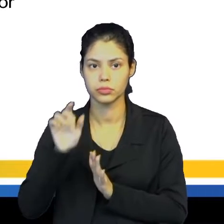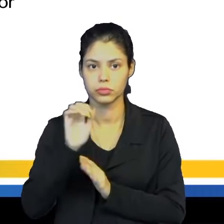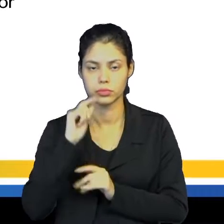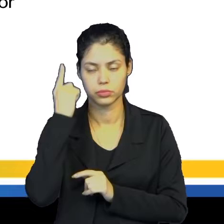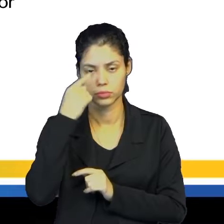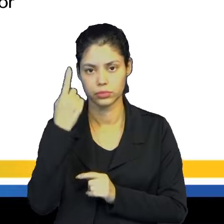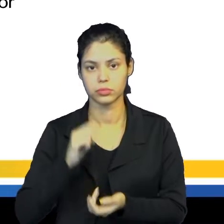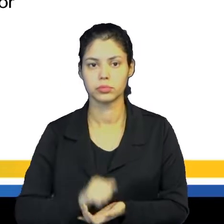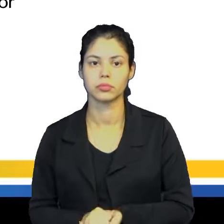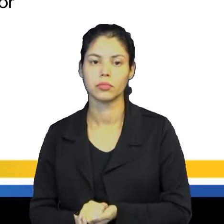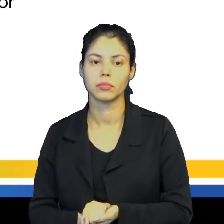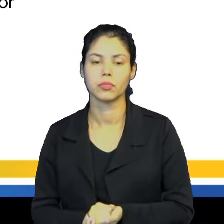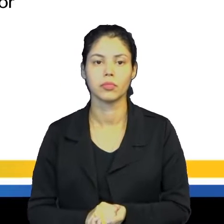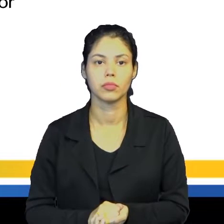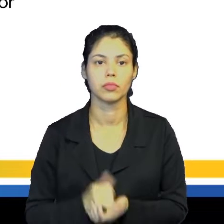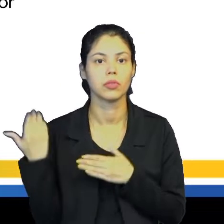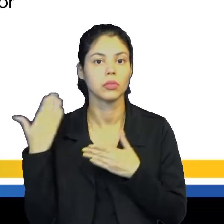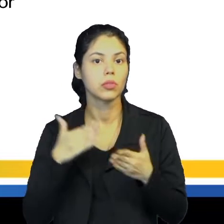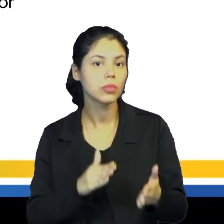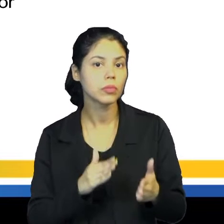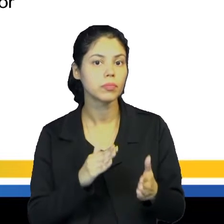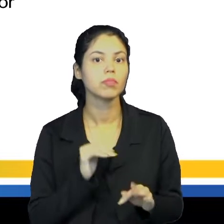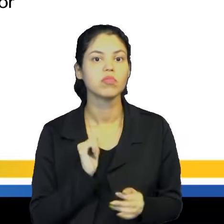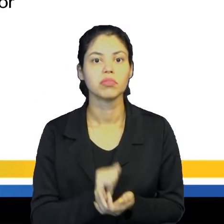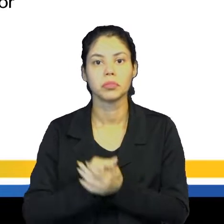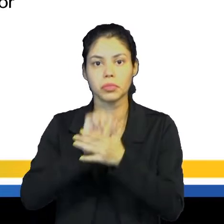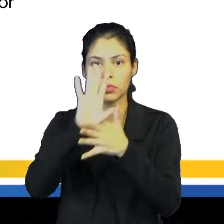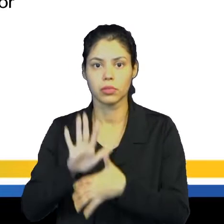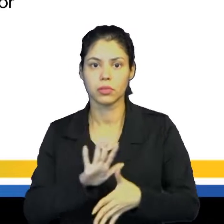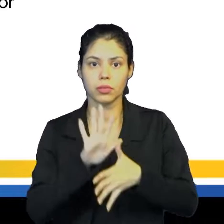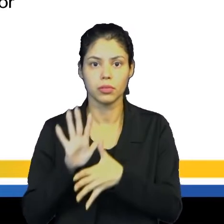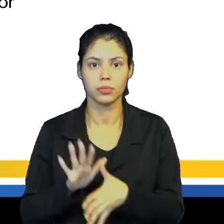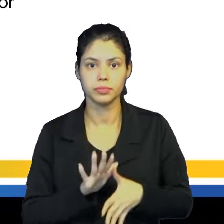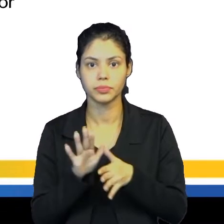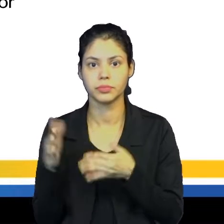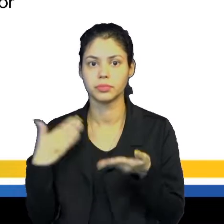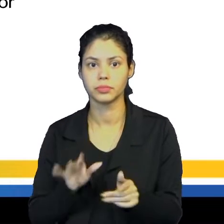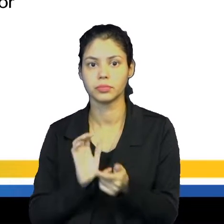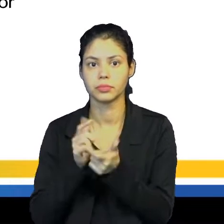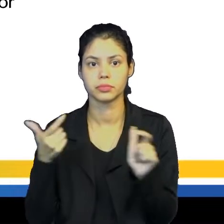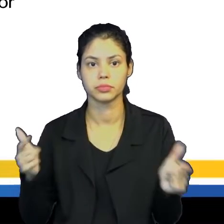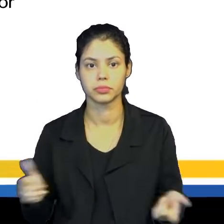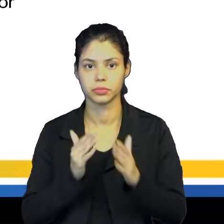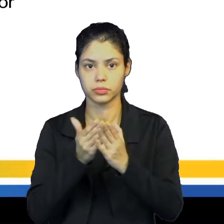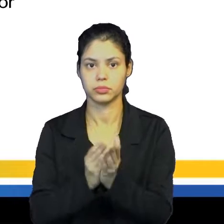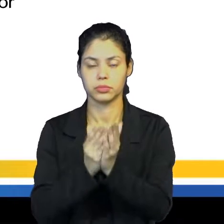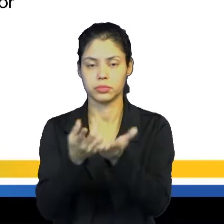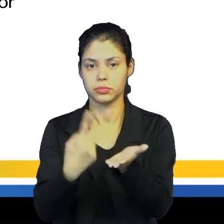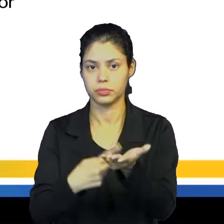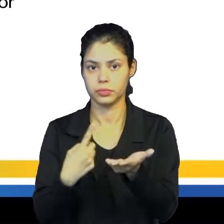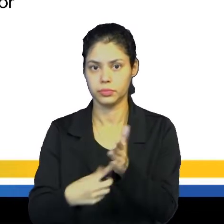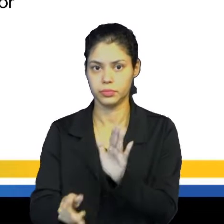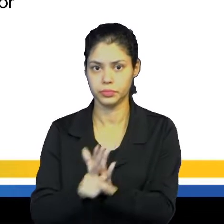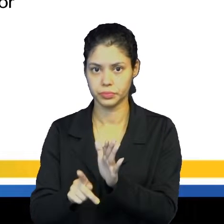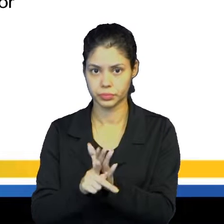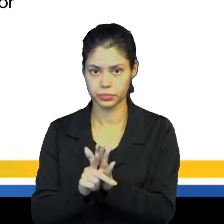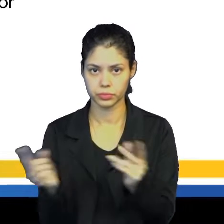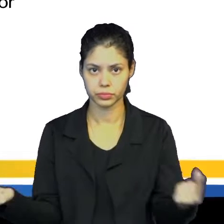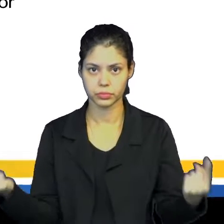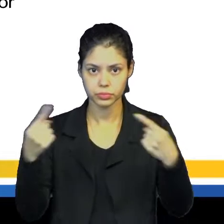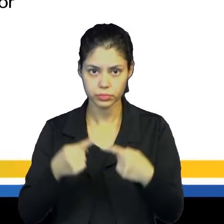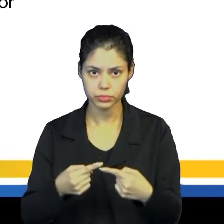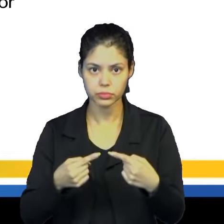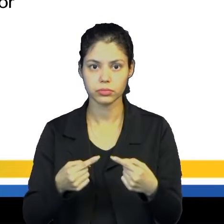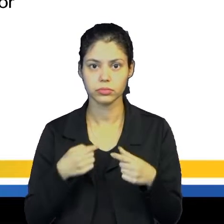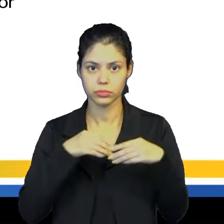Espanha. A chegada dos europeus à América está inserida no cenário das grandes navegações e marcou o início oficial da disputa